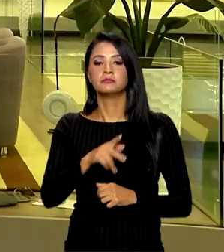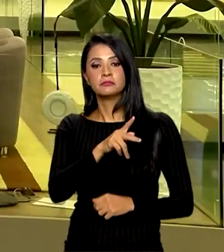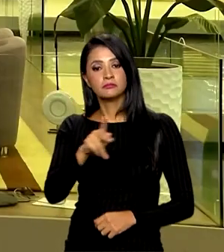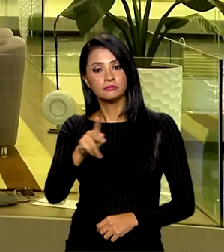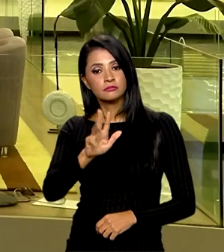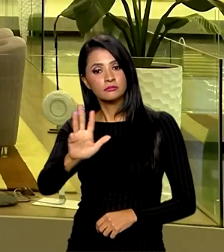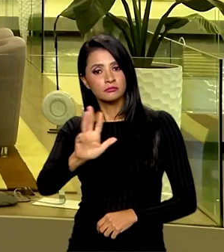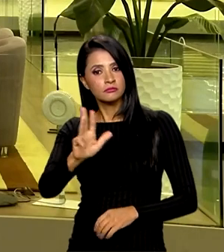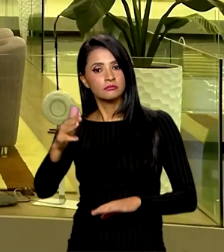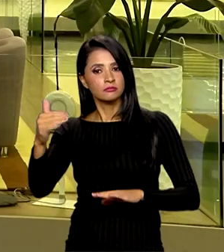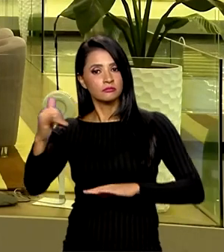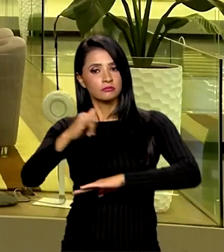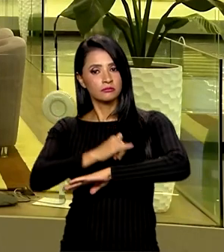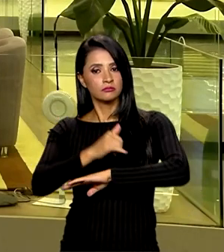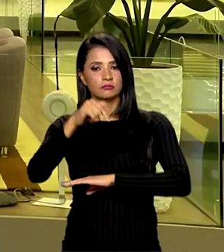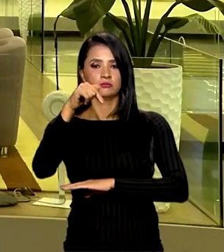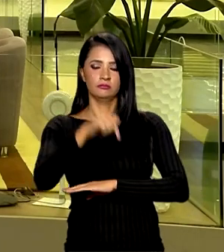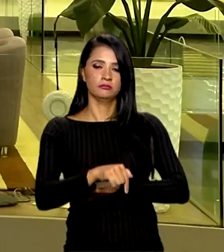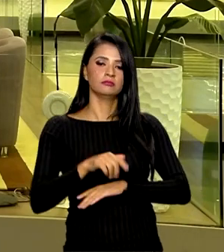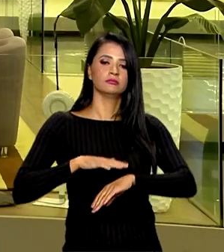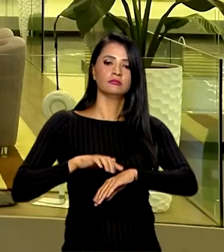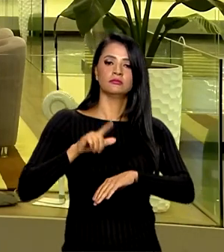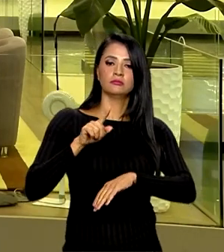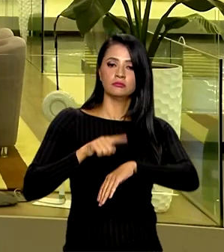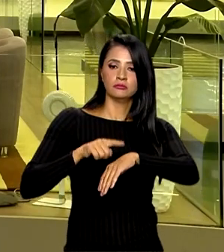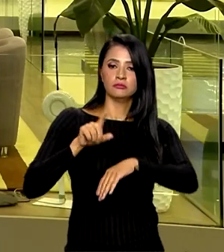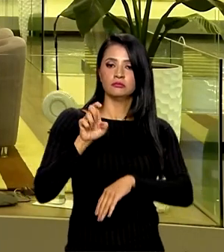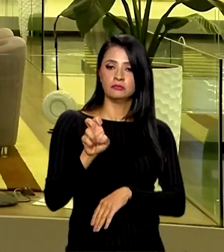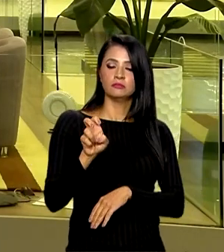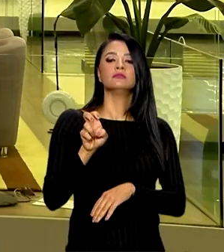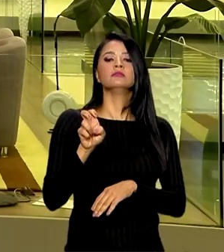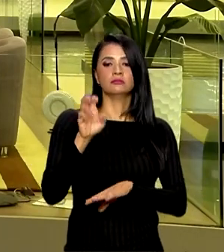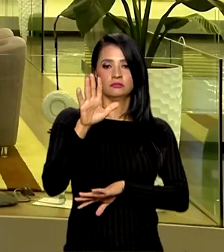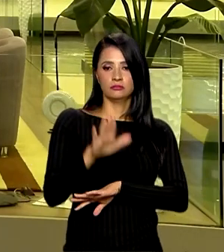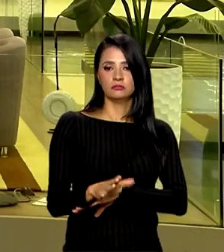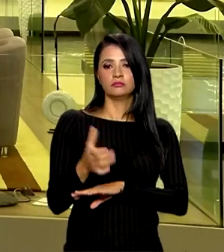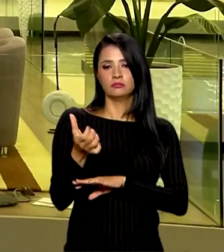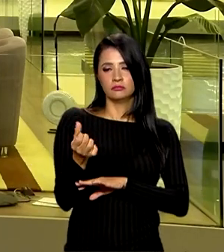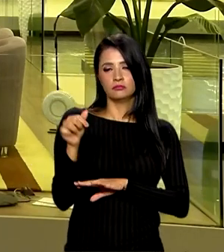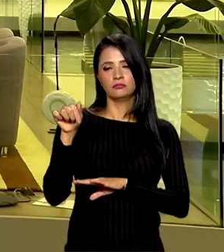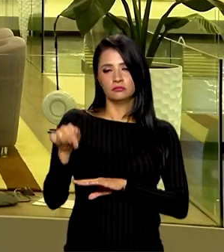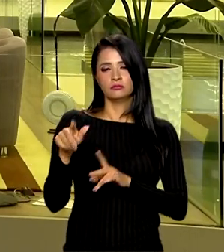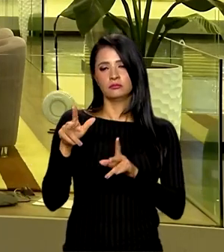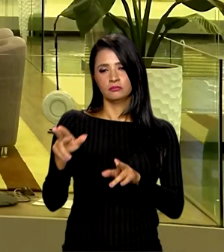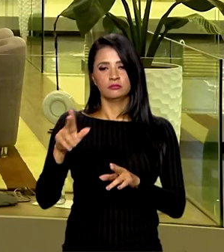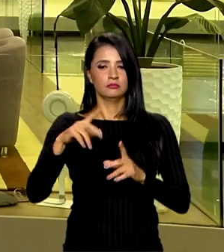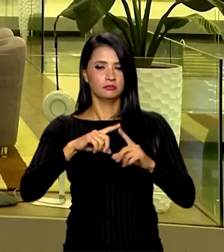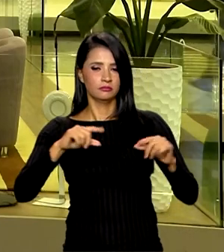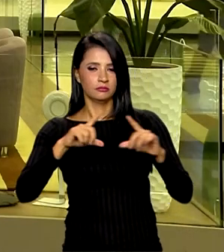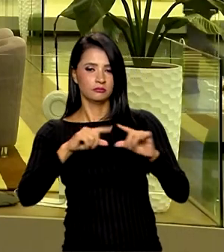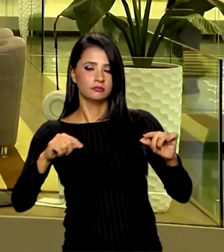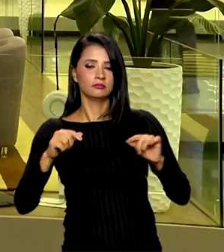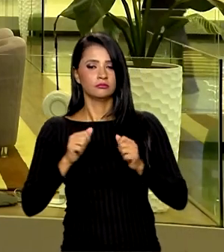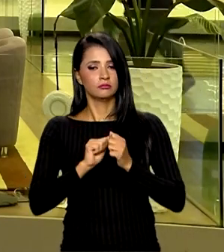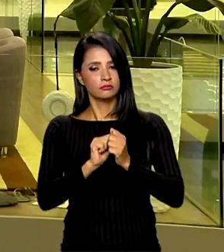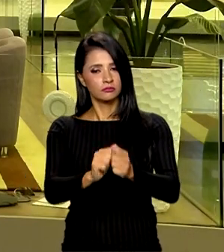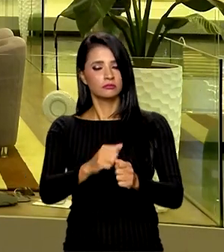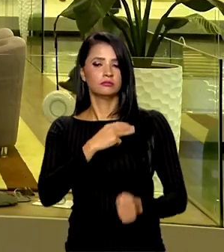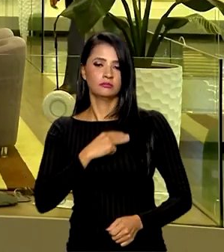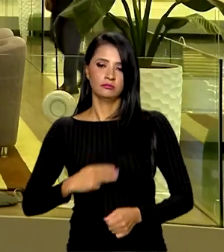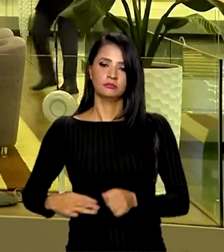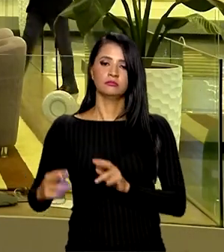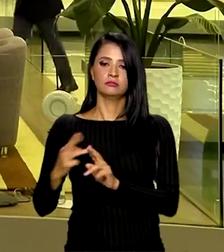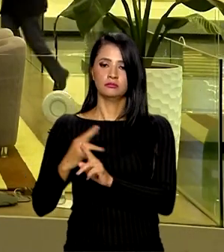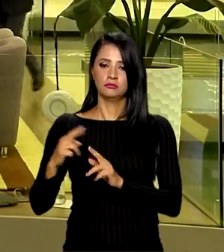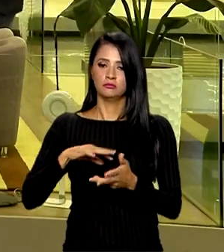desembarcou aqui em Assunção às cinco horas da tarde, seis horas no horário de Brasília, acompanhado do ministro de Relações Exteriores, Mauro